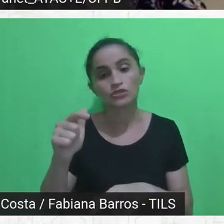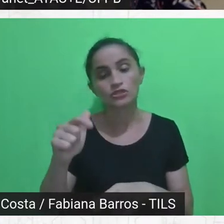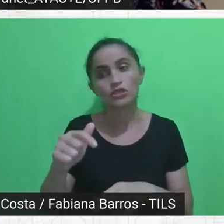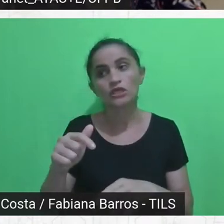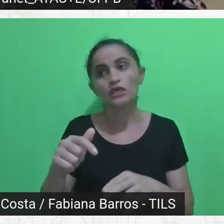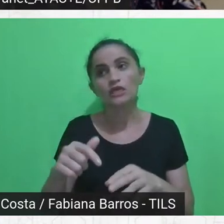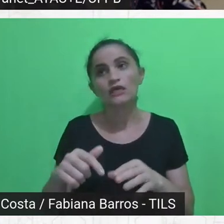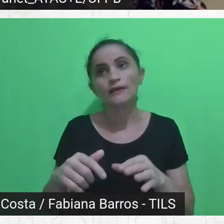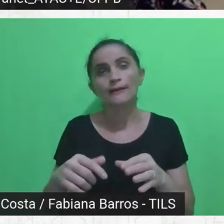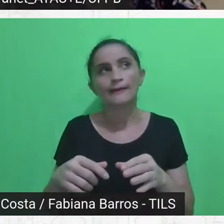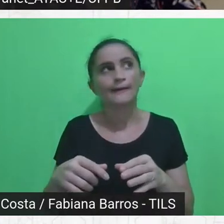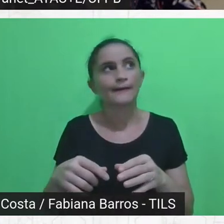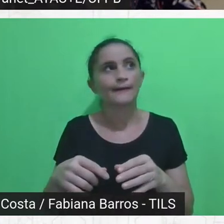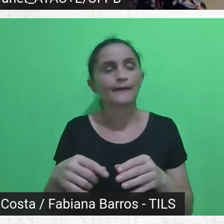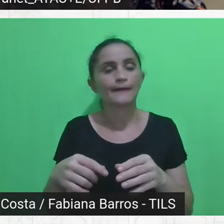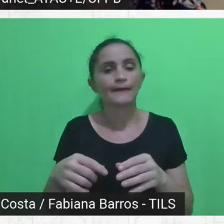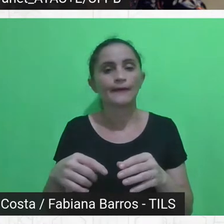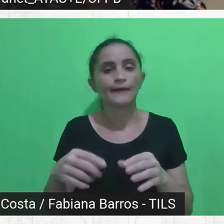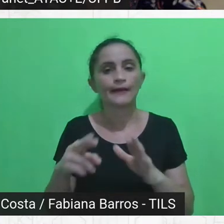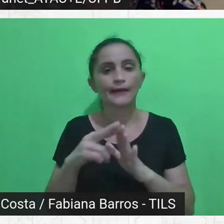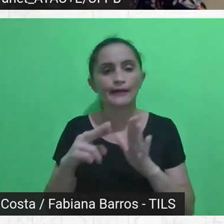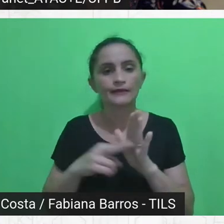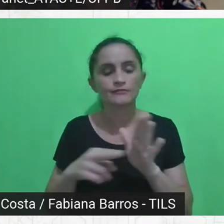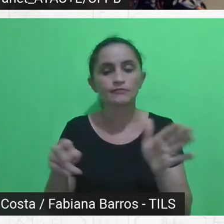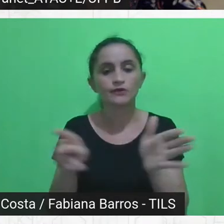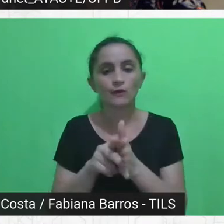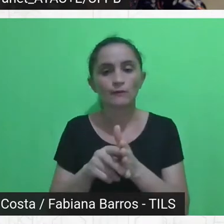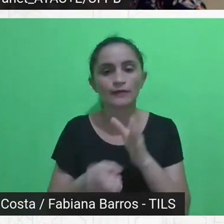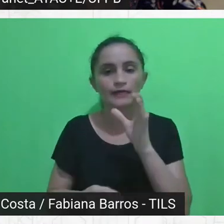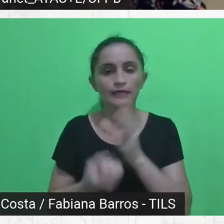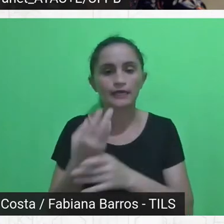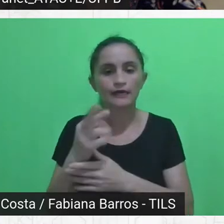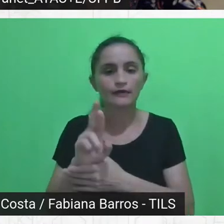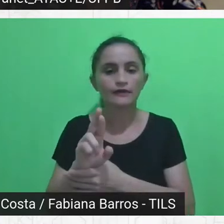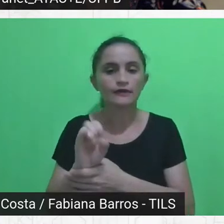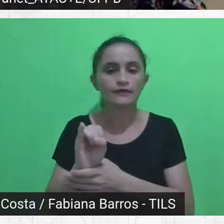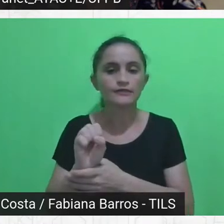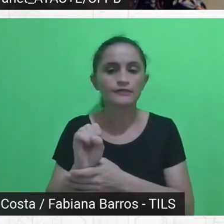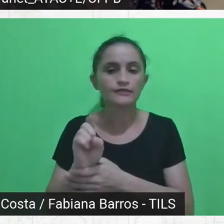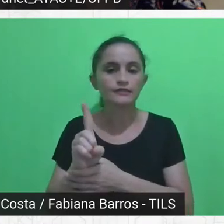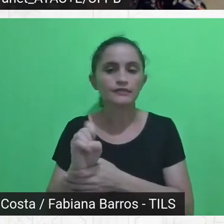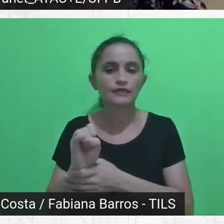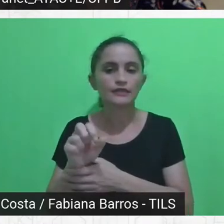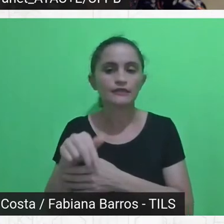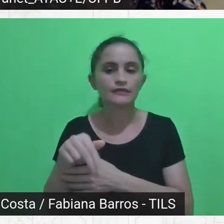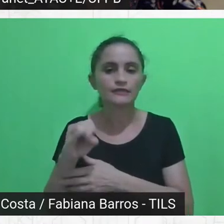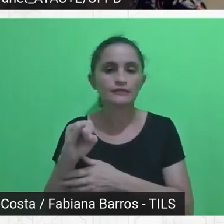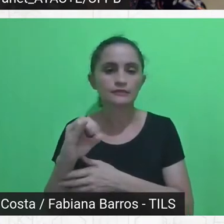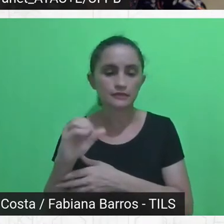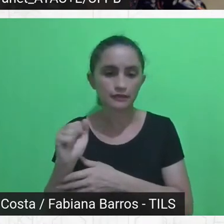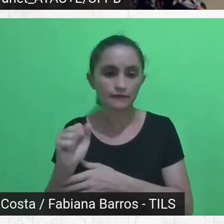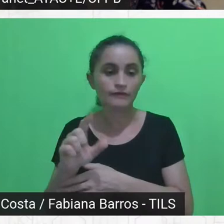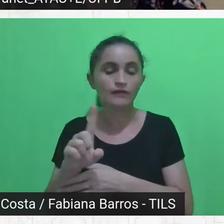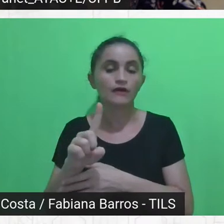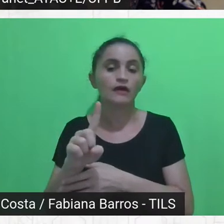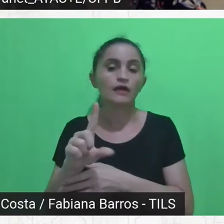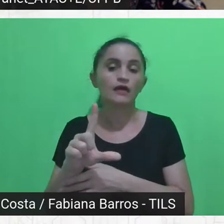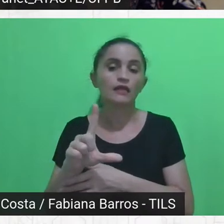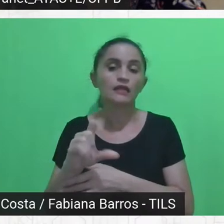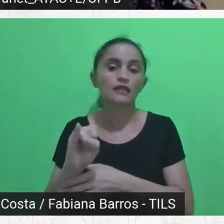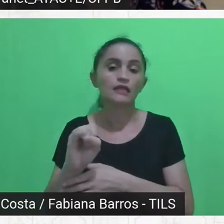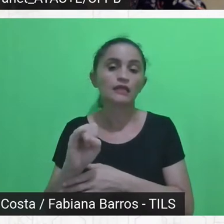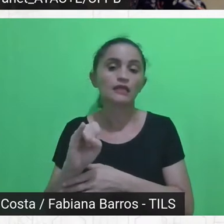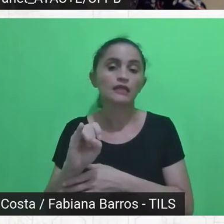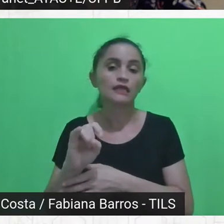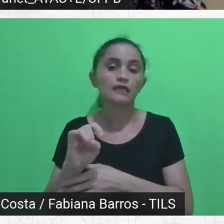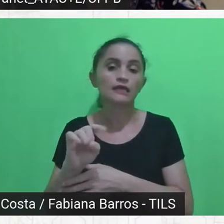residência, é o caso que a Maluna nos apresentou, e a Lisa também, ela conjectura que o Estado pode limitar as